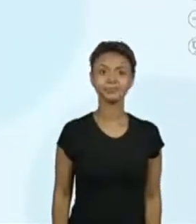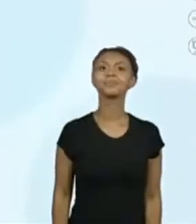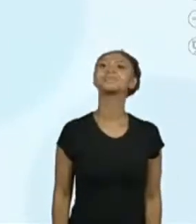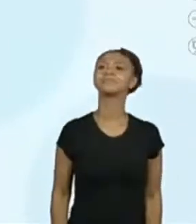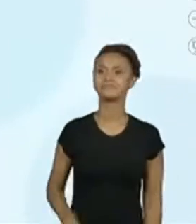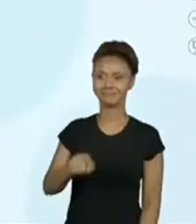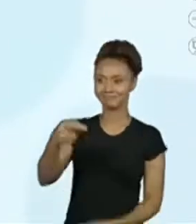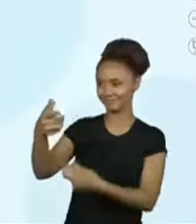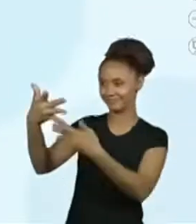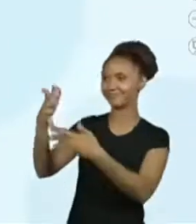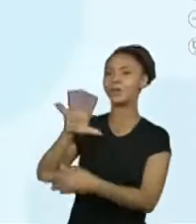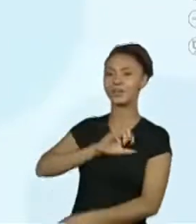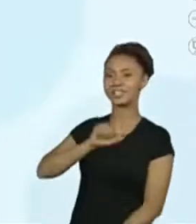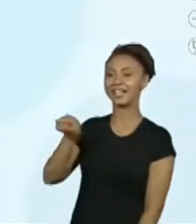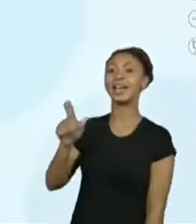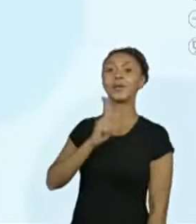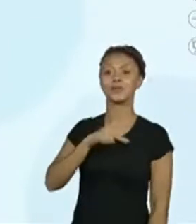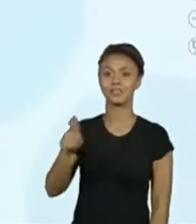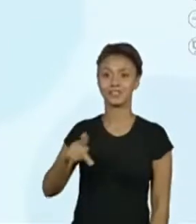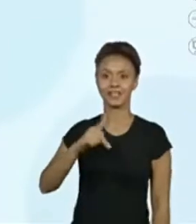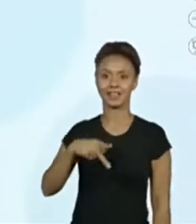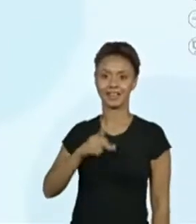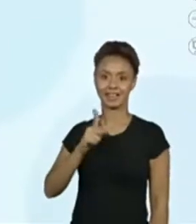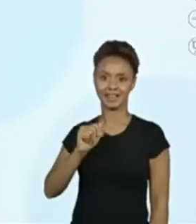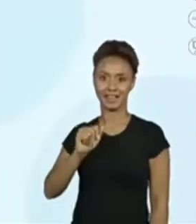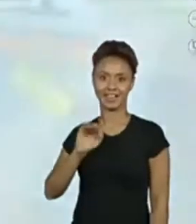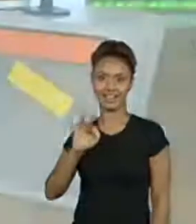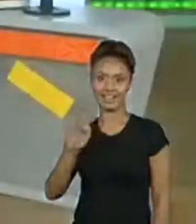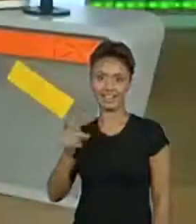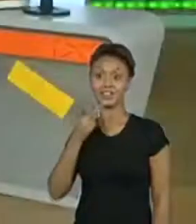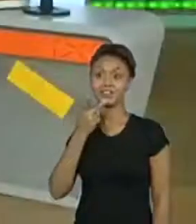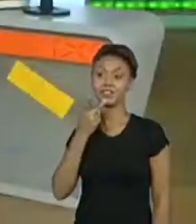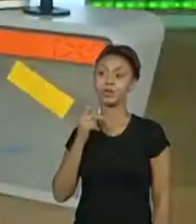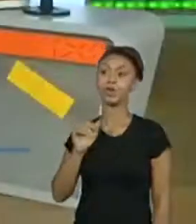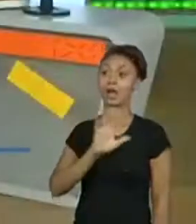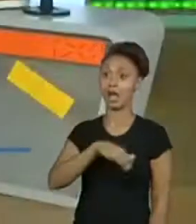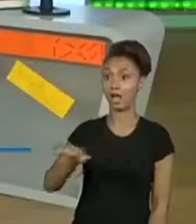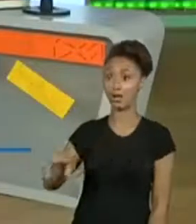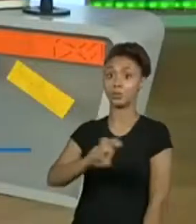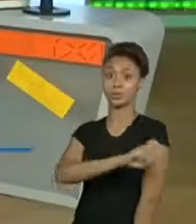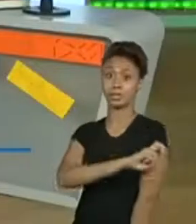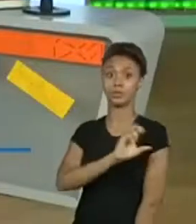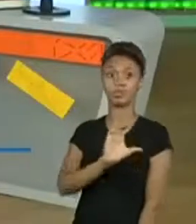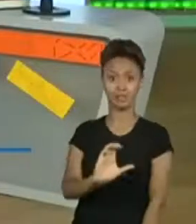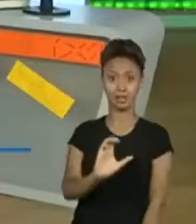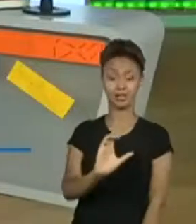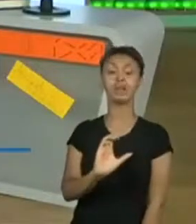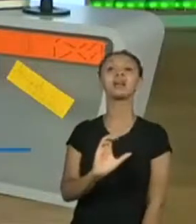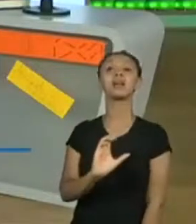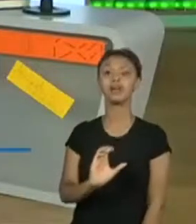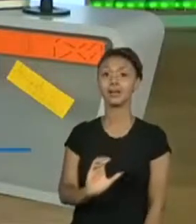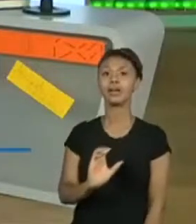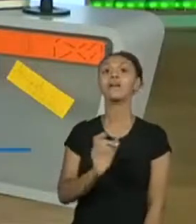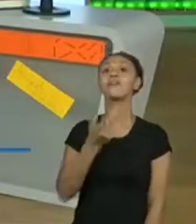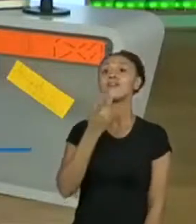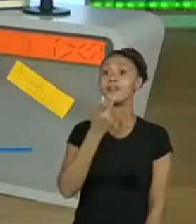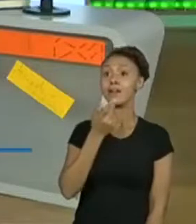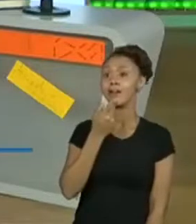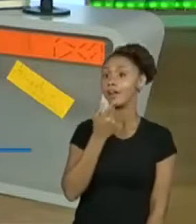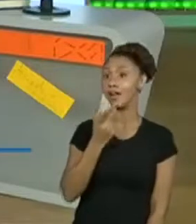gostei. A professora Kátia colocou que os alunos do 5º ano C, dizem que